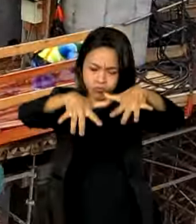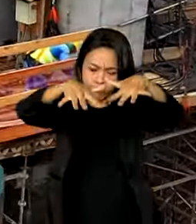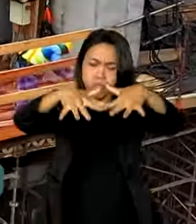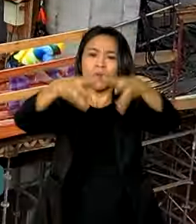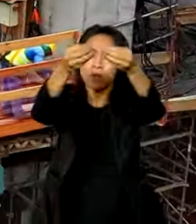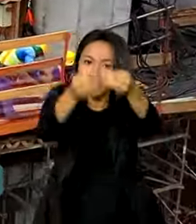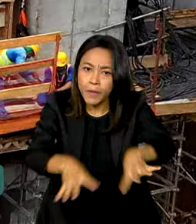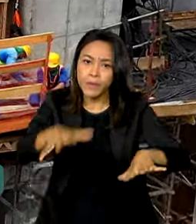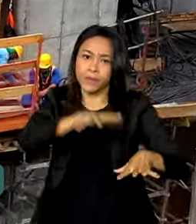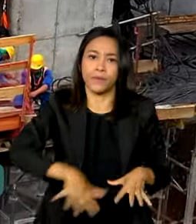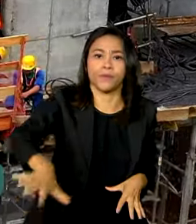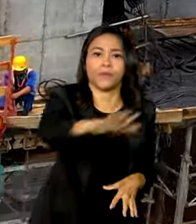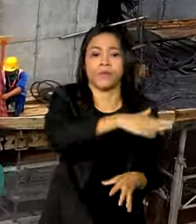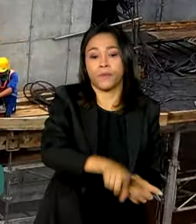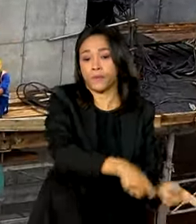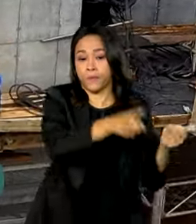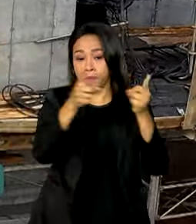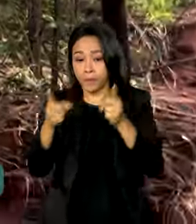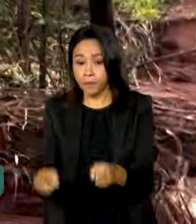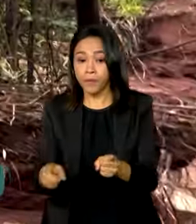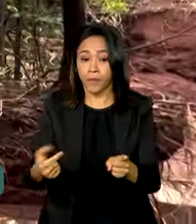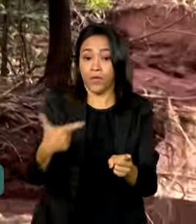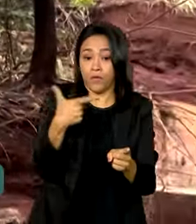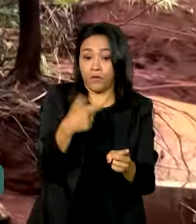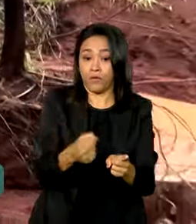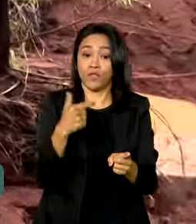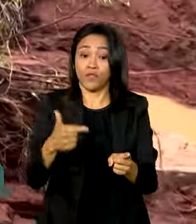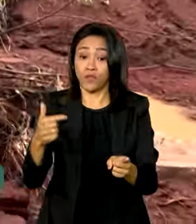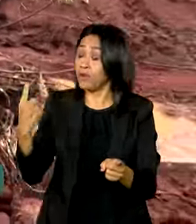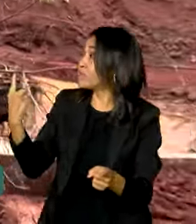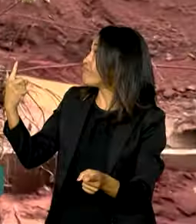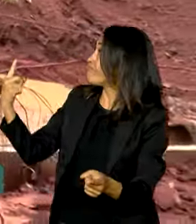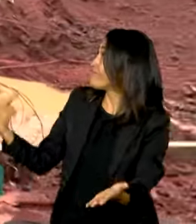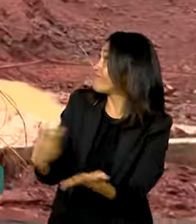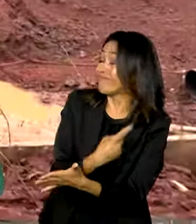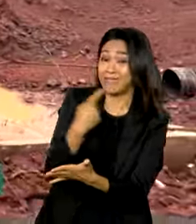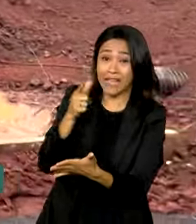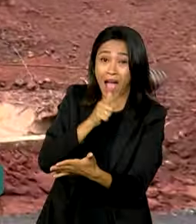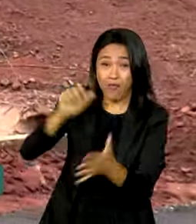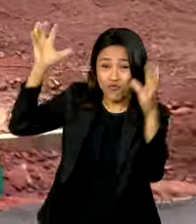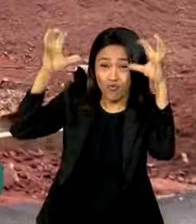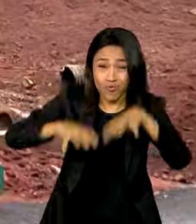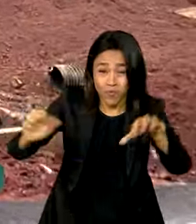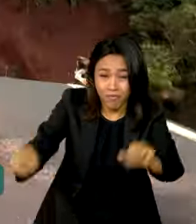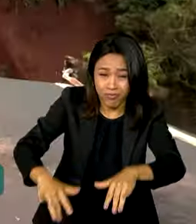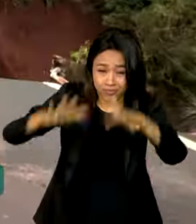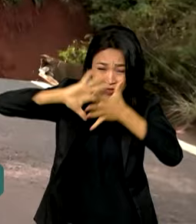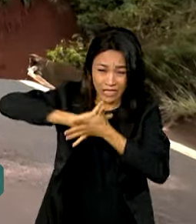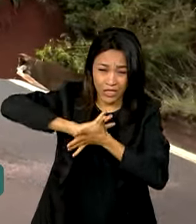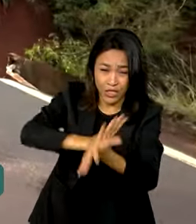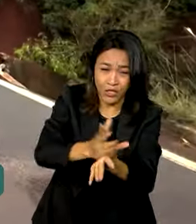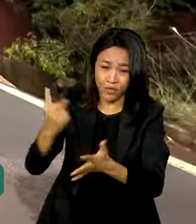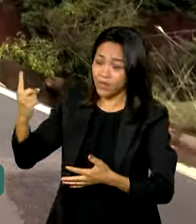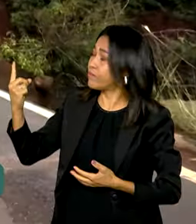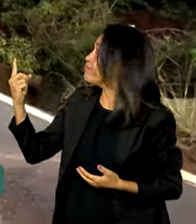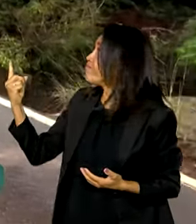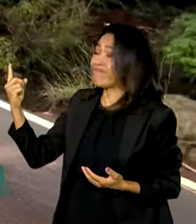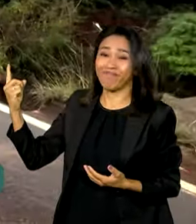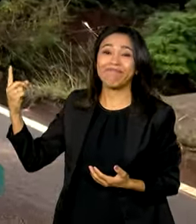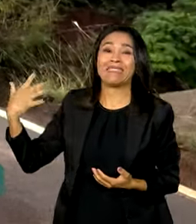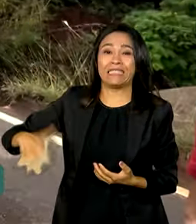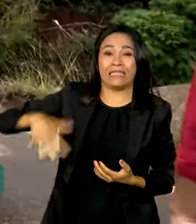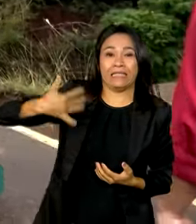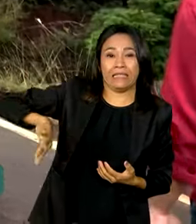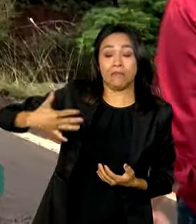Em 2022, o município enfrentou uma enchente que destruiu parte de uma rodovia e